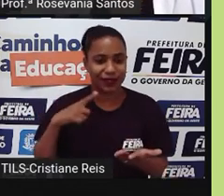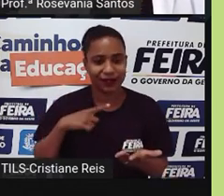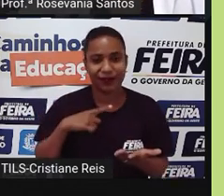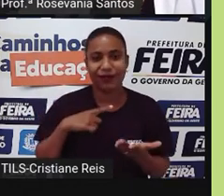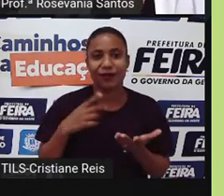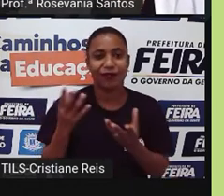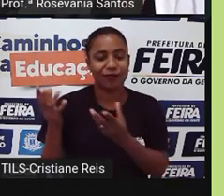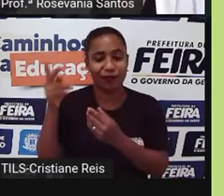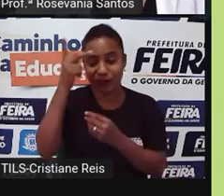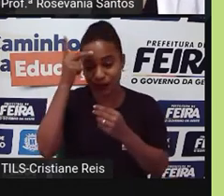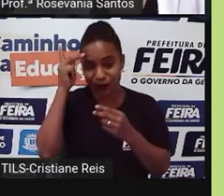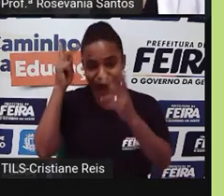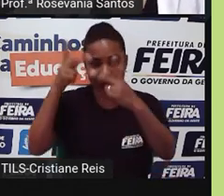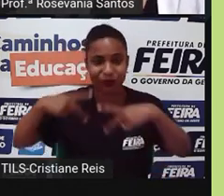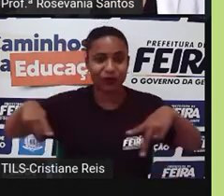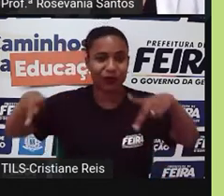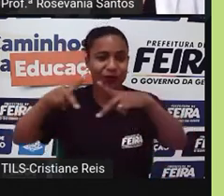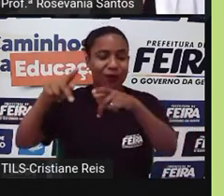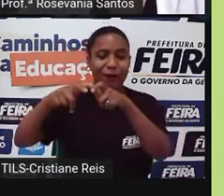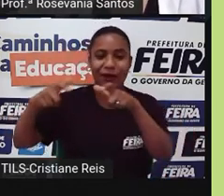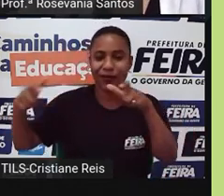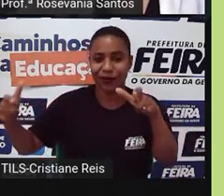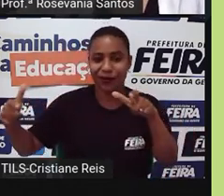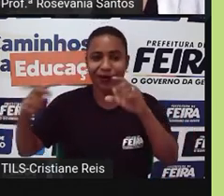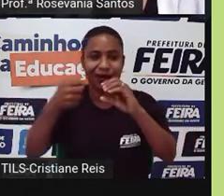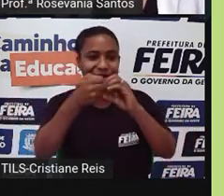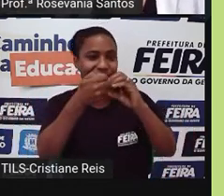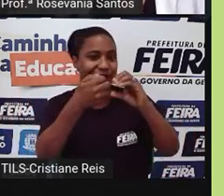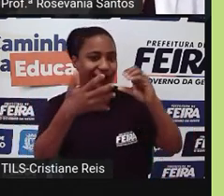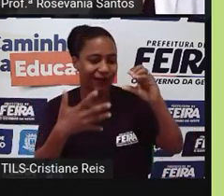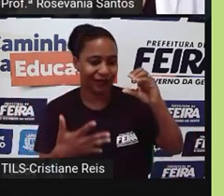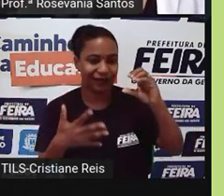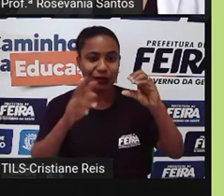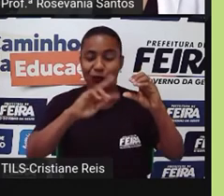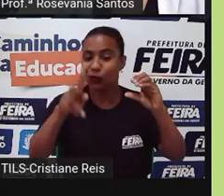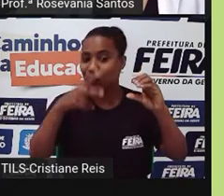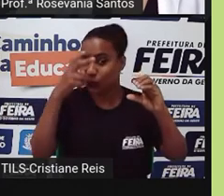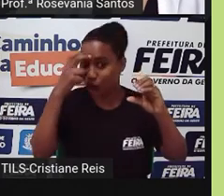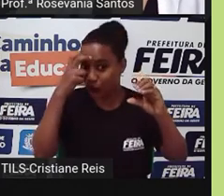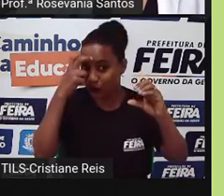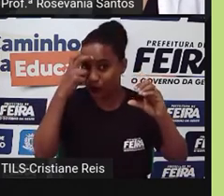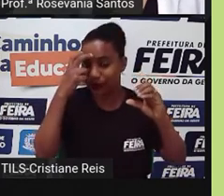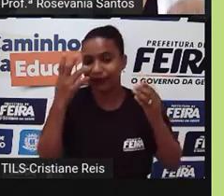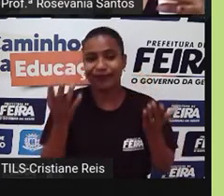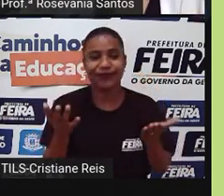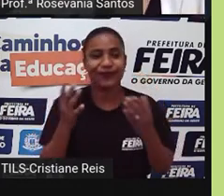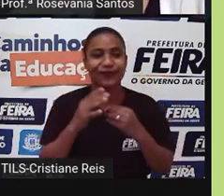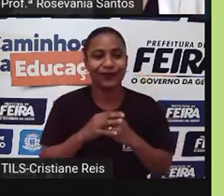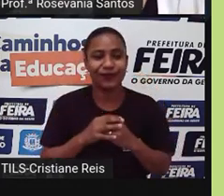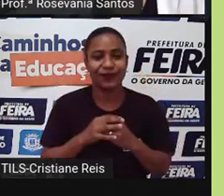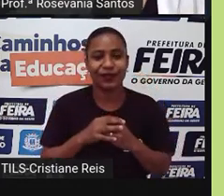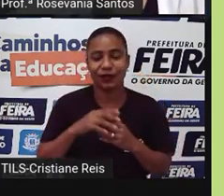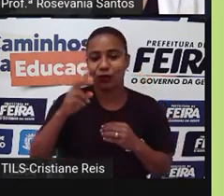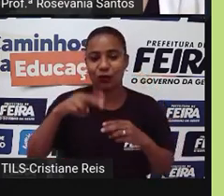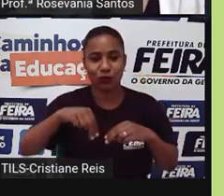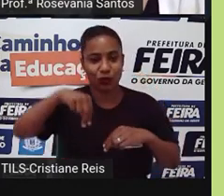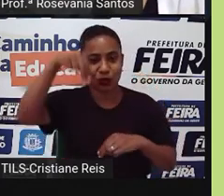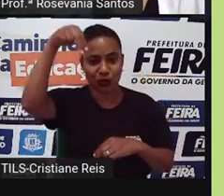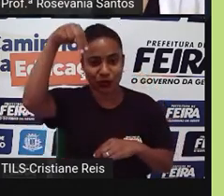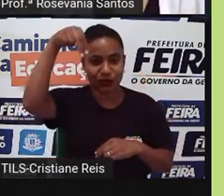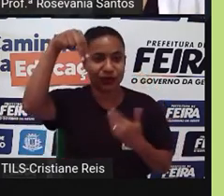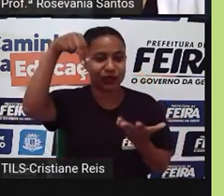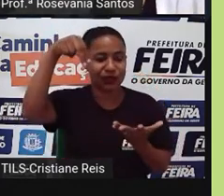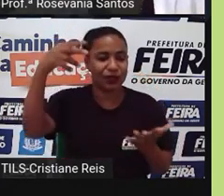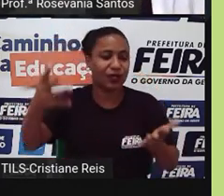quantidade da população. Temos características também, né, culturais muito voltadas no norte, né, para os